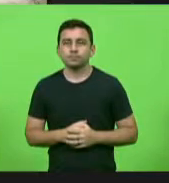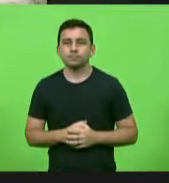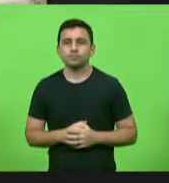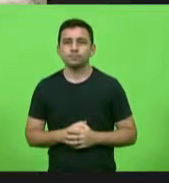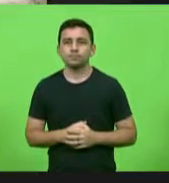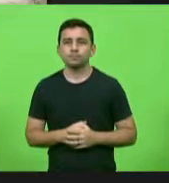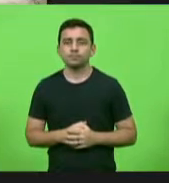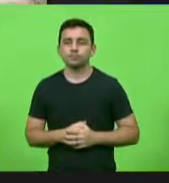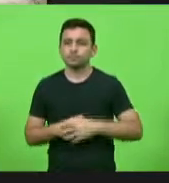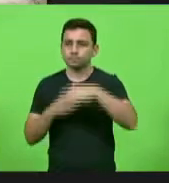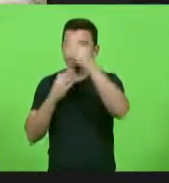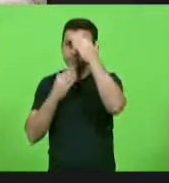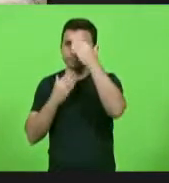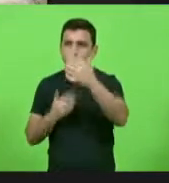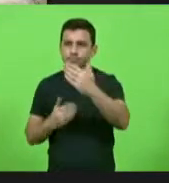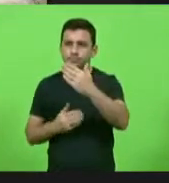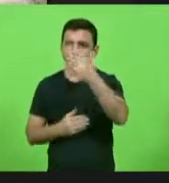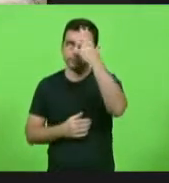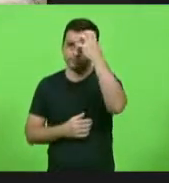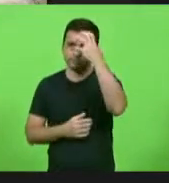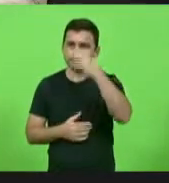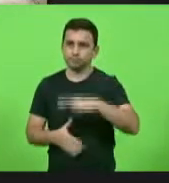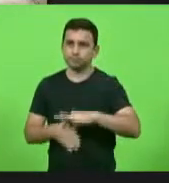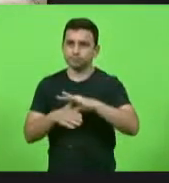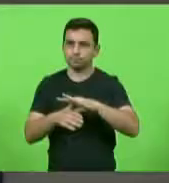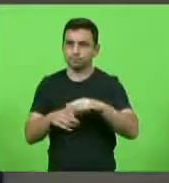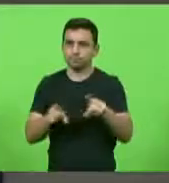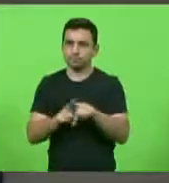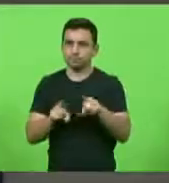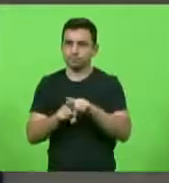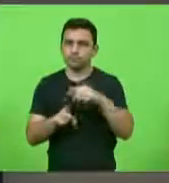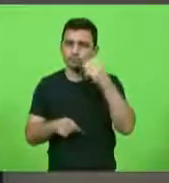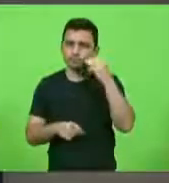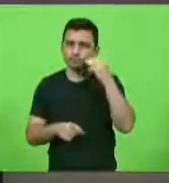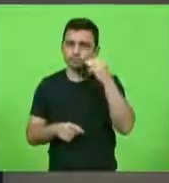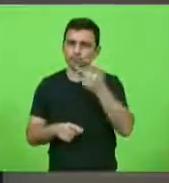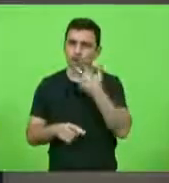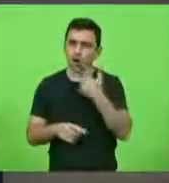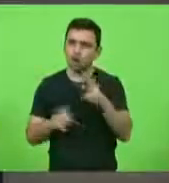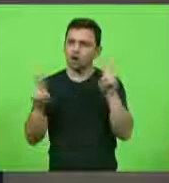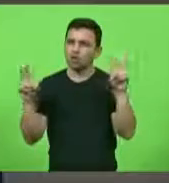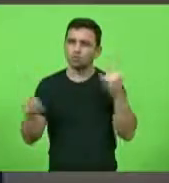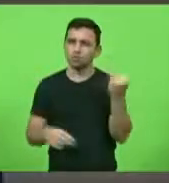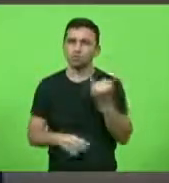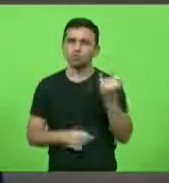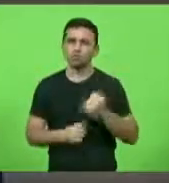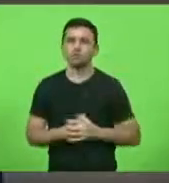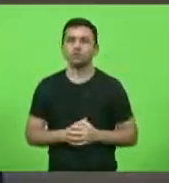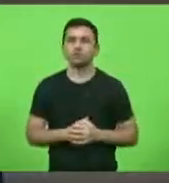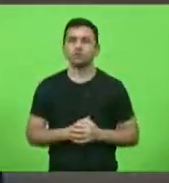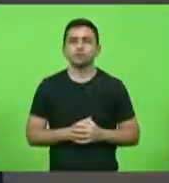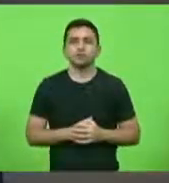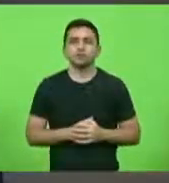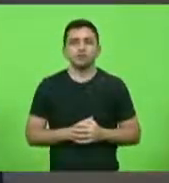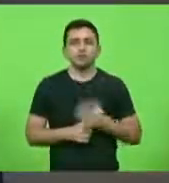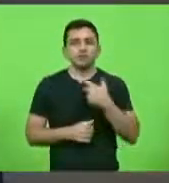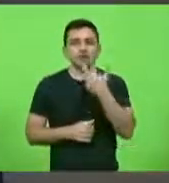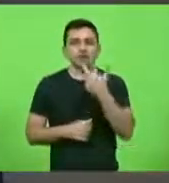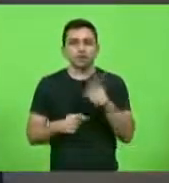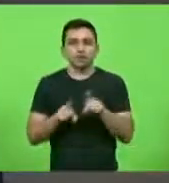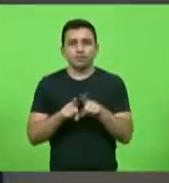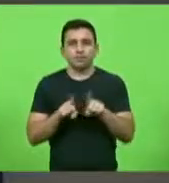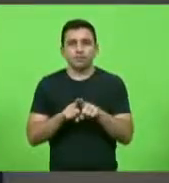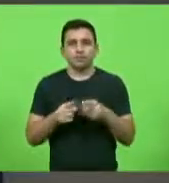obrigado deputado Ismael nosso líder deputada Marlene que falou sobre esse assunto tão importante gente deixa eu dizer uma coisa aqui eu estava